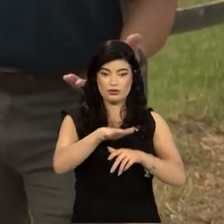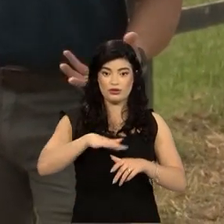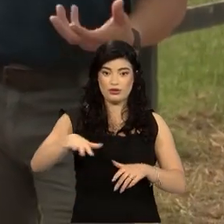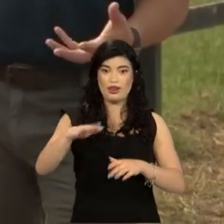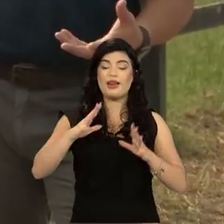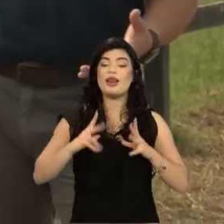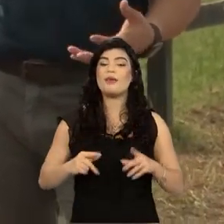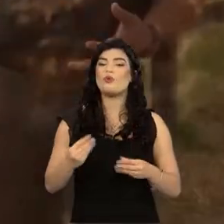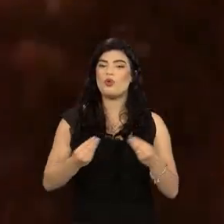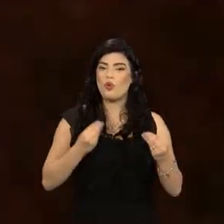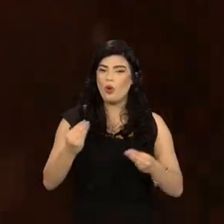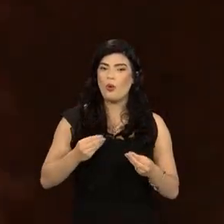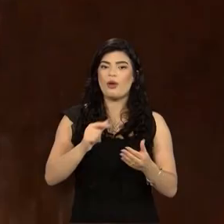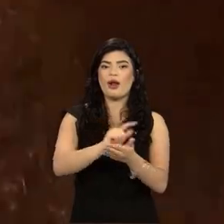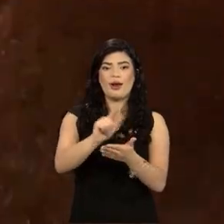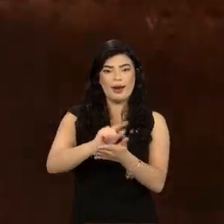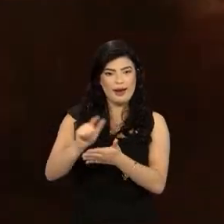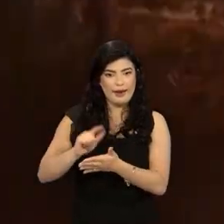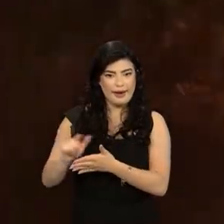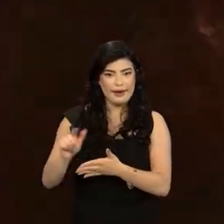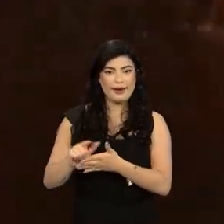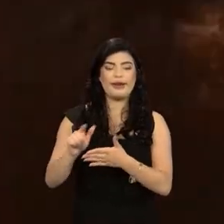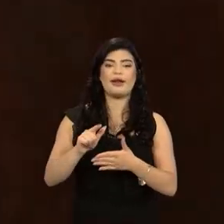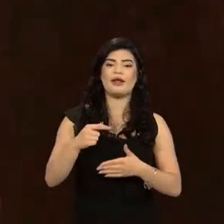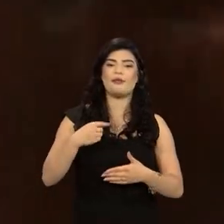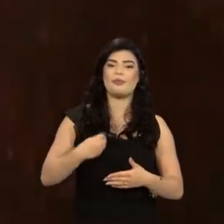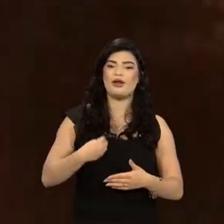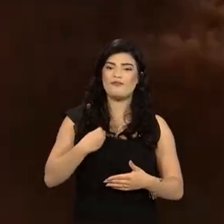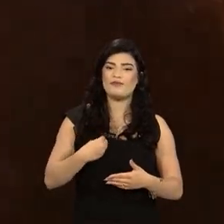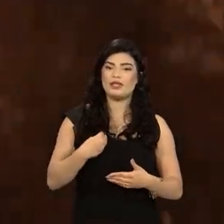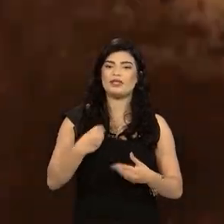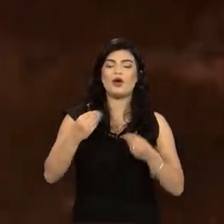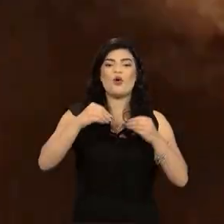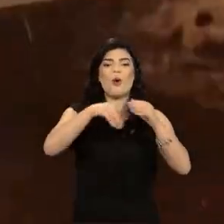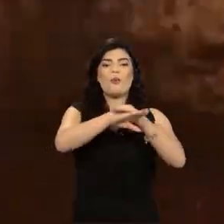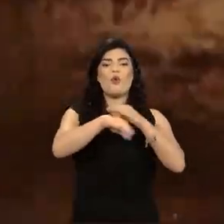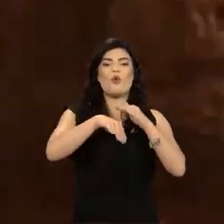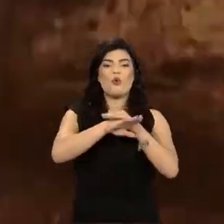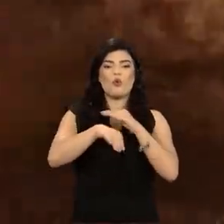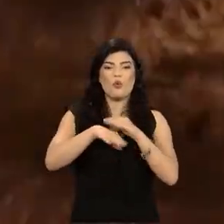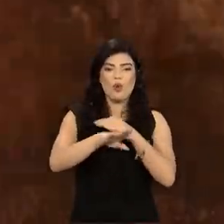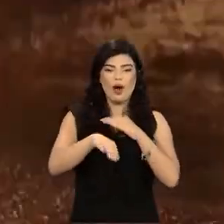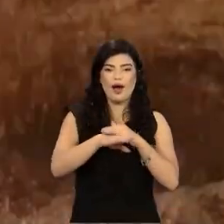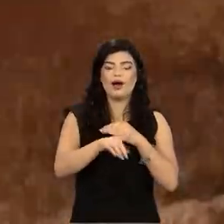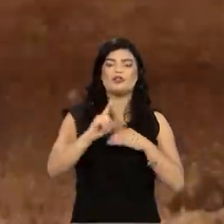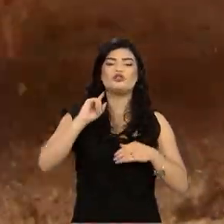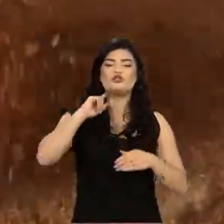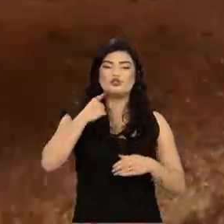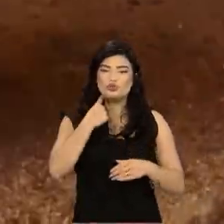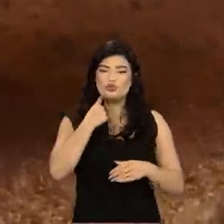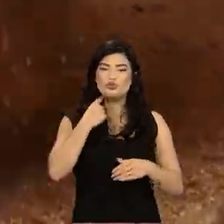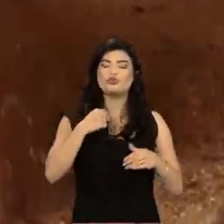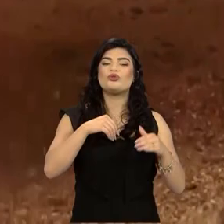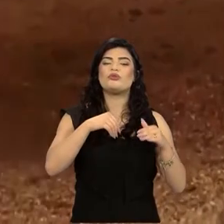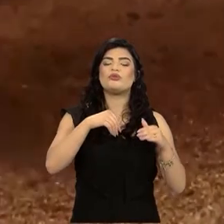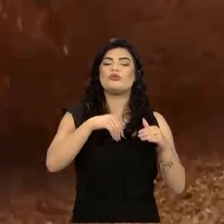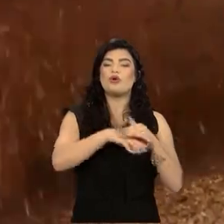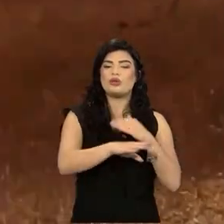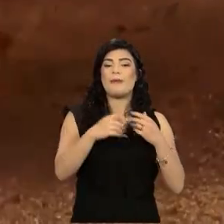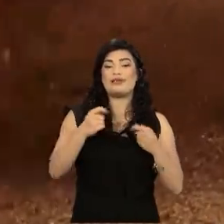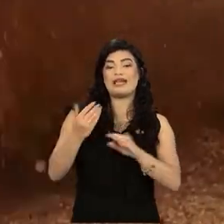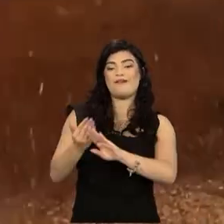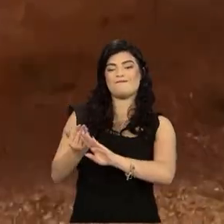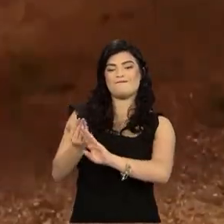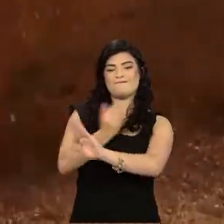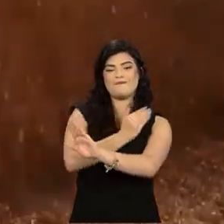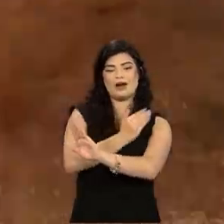exerqueiras. Então a gente limpa ali as cocheiras, limpa as baias. Onde é que nós estamos armazenando essa exerqueira? Então o ideal é que a gente afaste ela